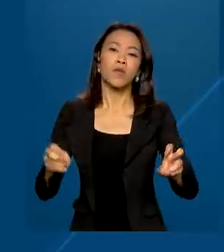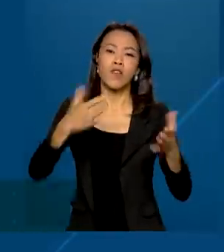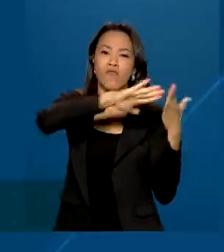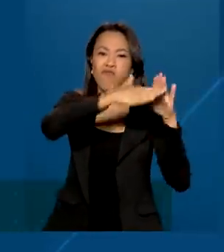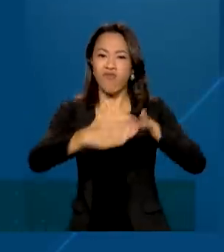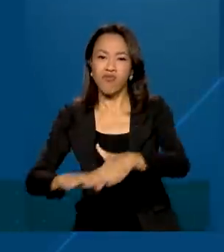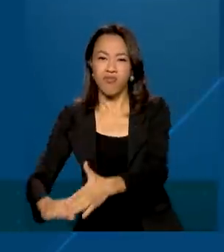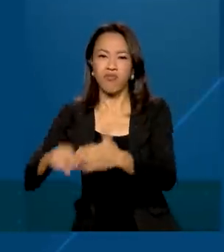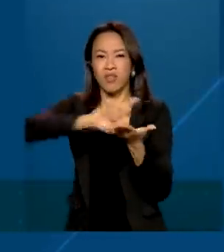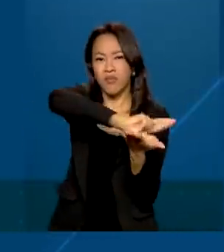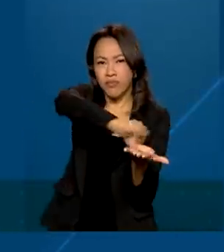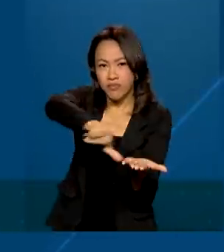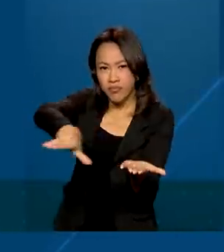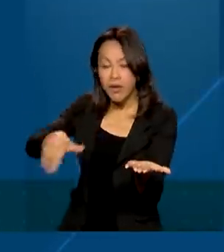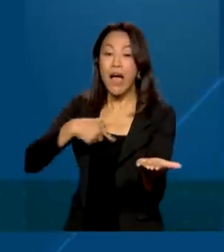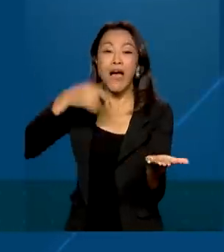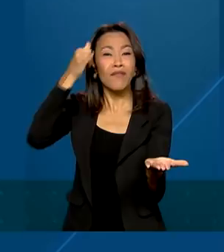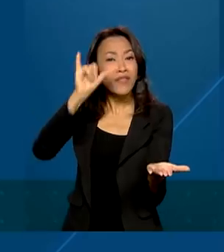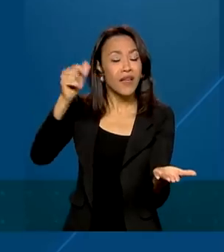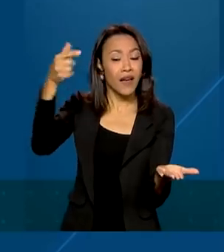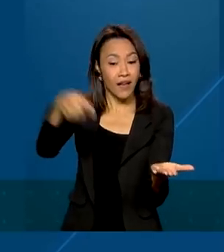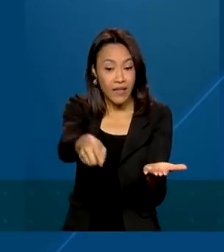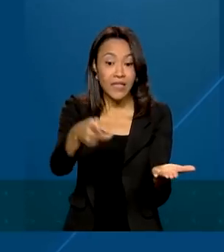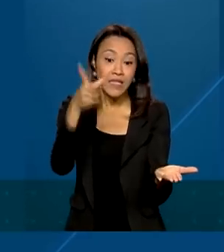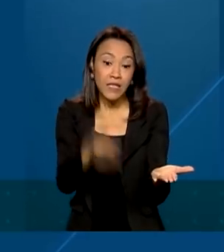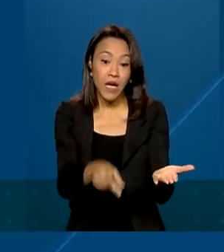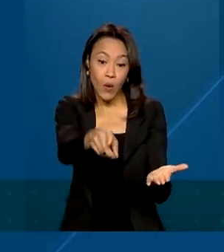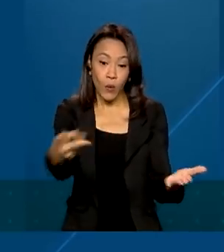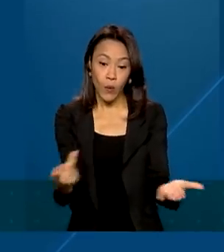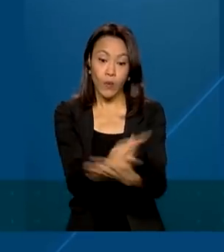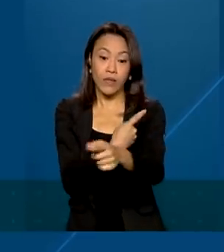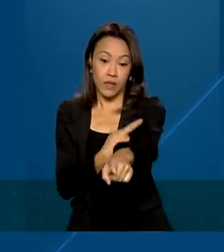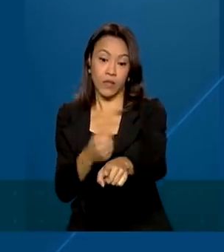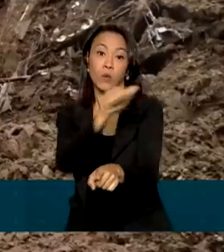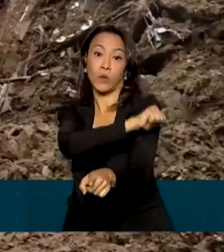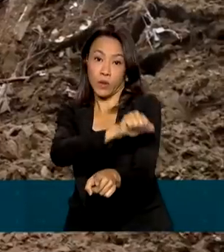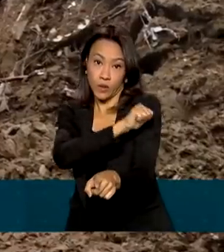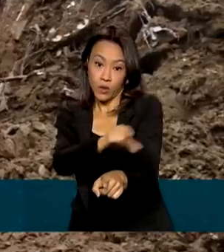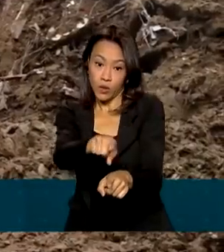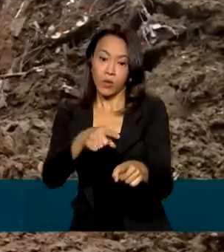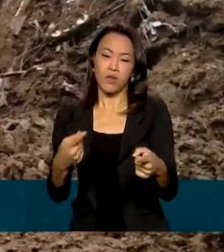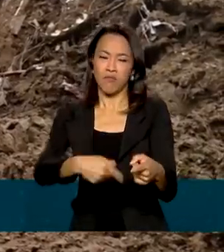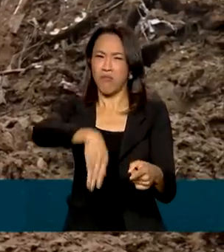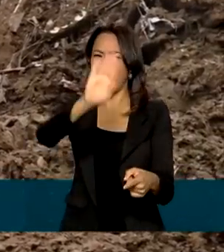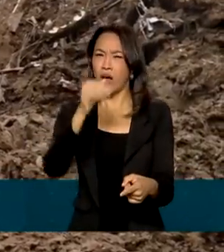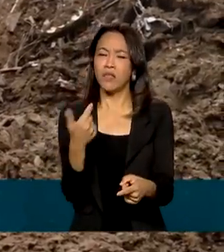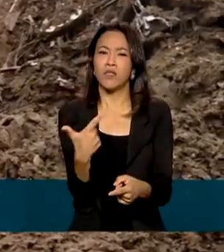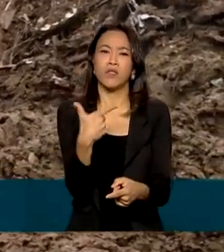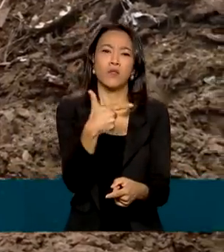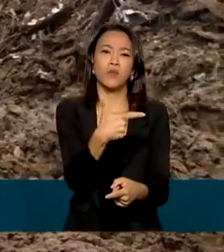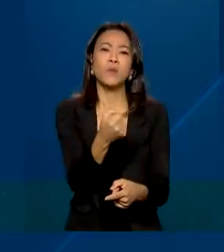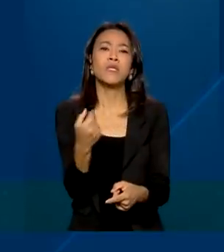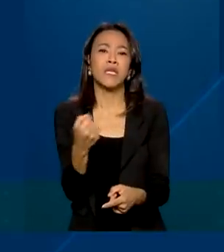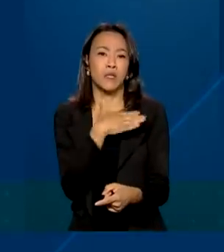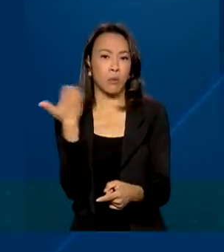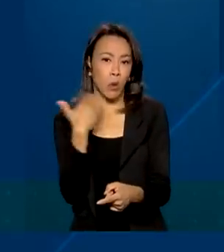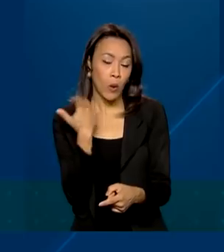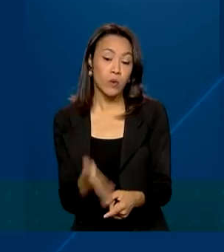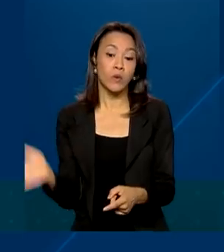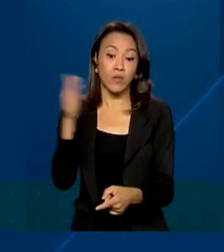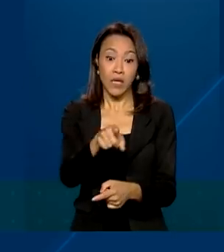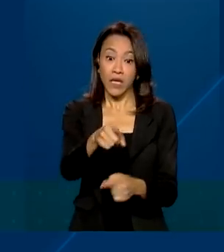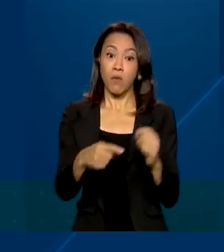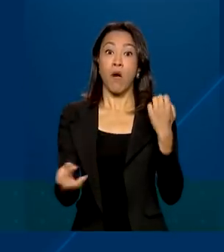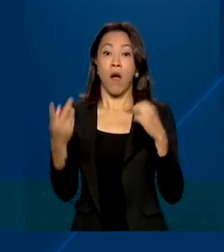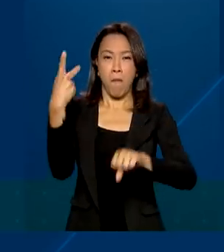O objetivo é evitar novas tragédias, como a de Petrópolis, no Rio de Janeiro, que deixou mais de 200 mortos, e a queda de